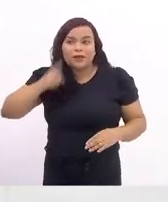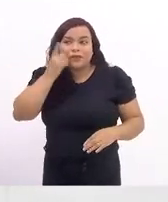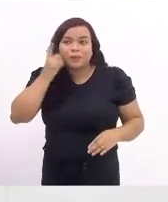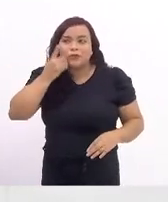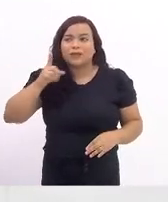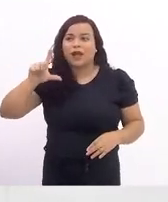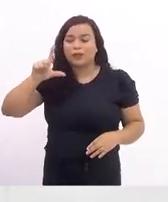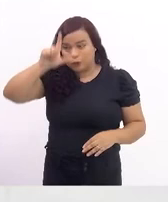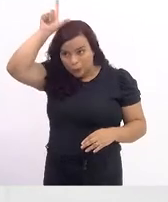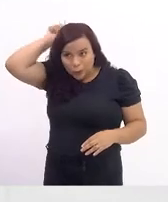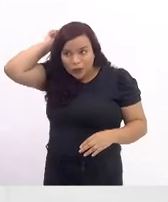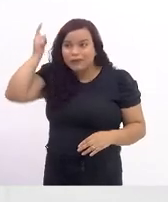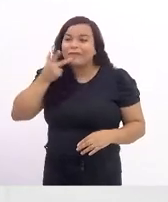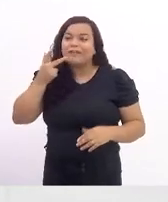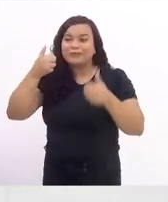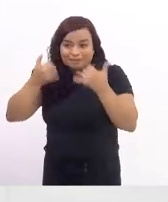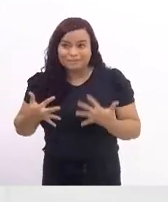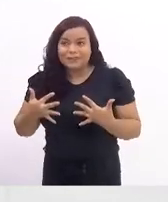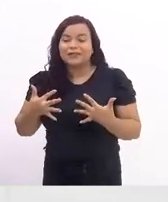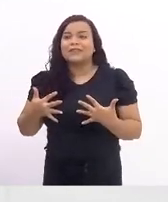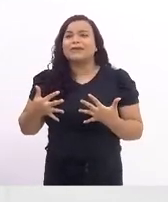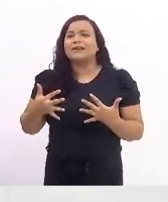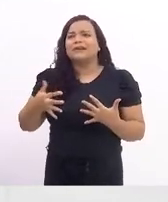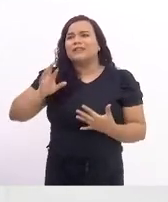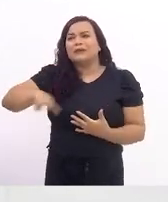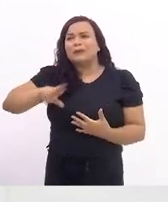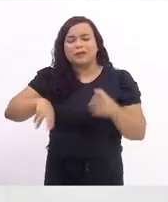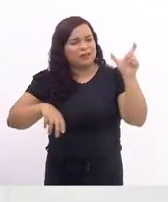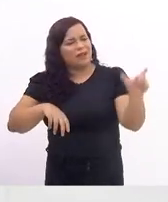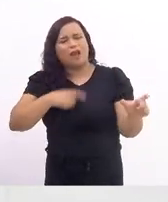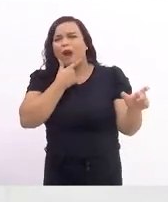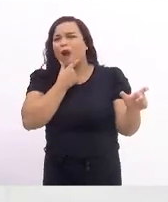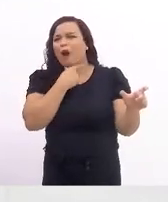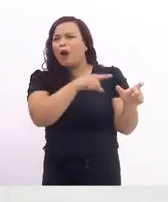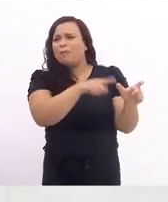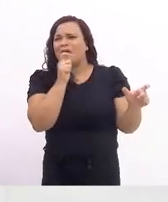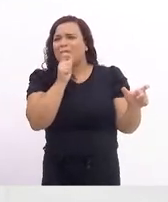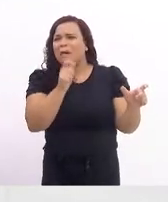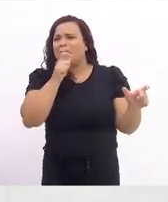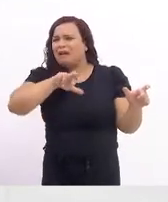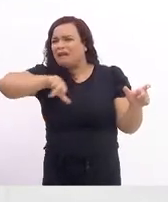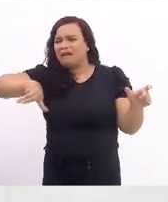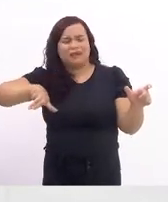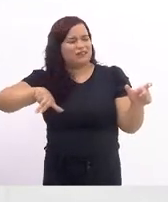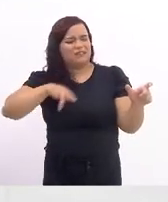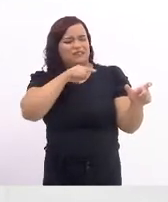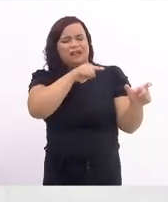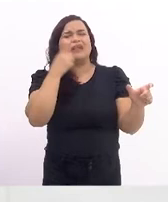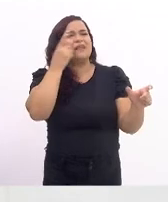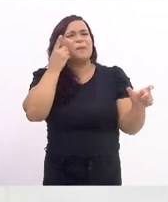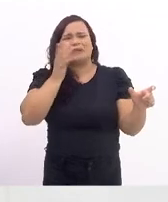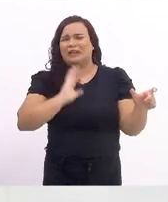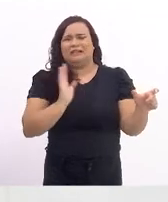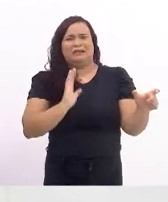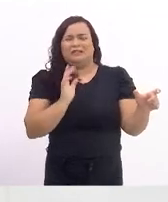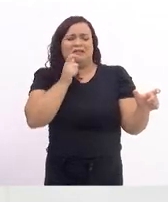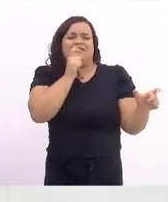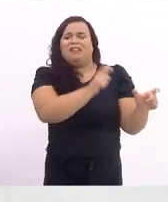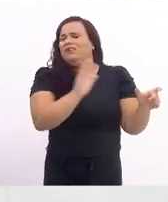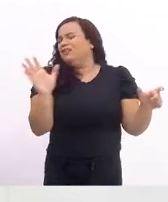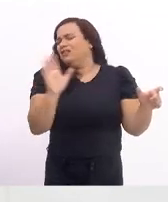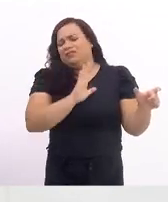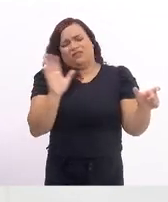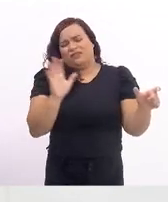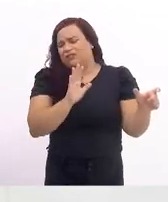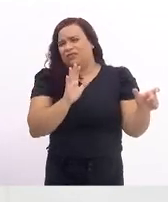fala dele, esse, eu não vou chamar de deputado porque eu torço, a gente não torce pelo mal de ninguém, mas isso não